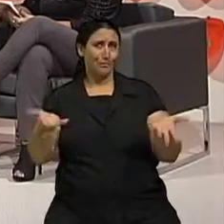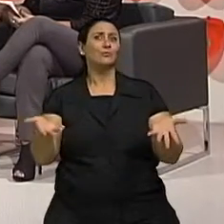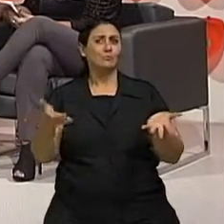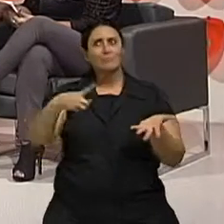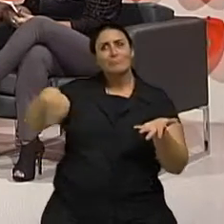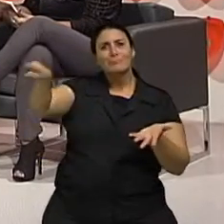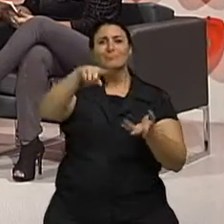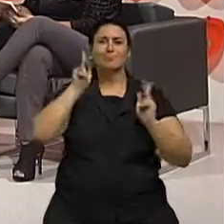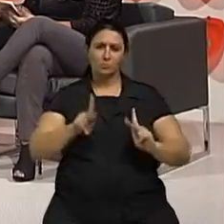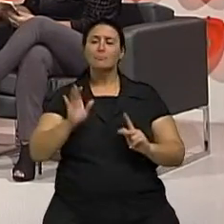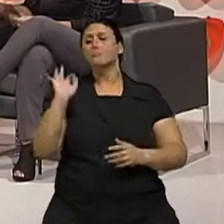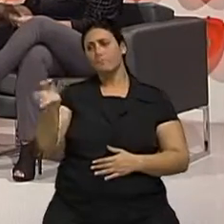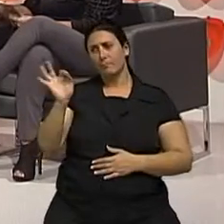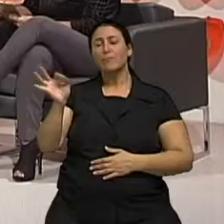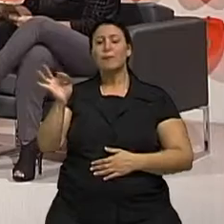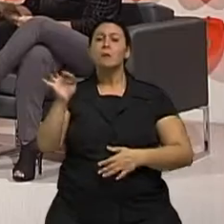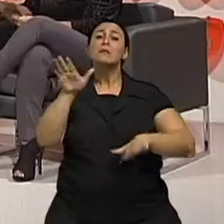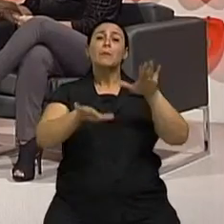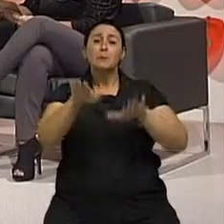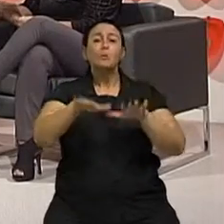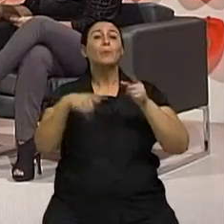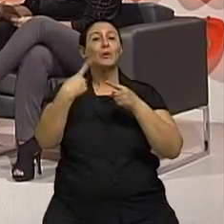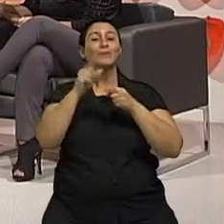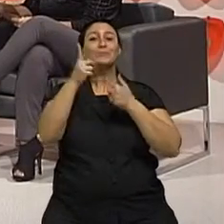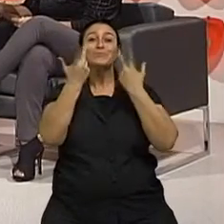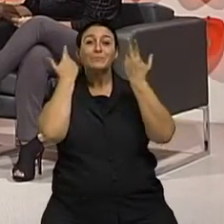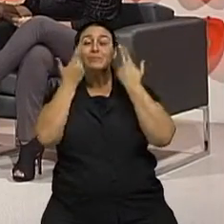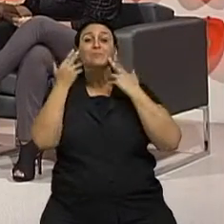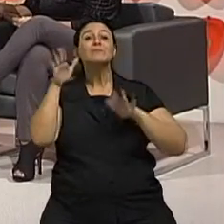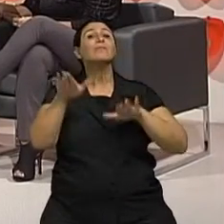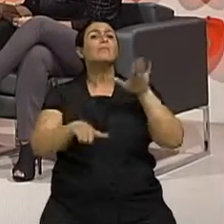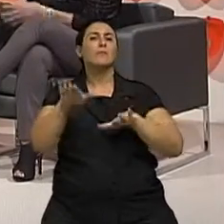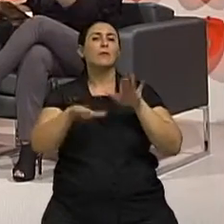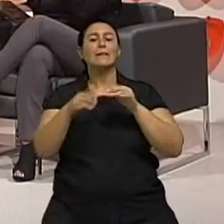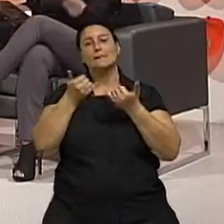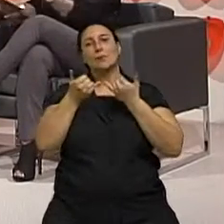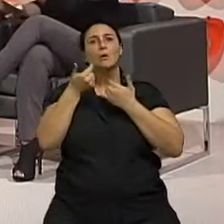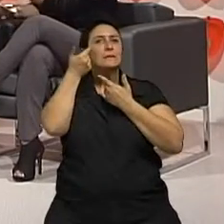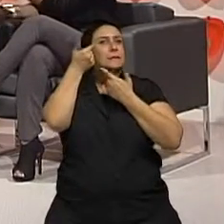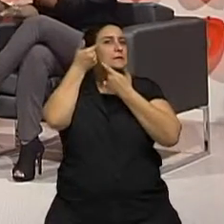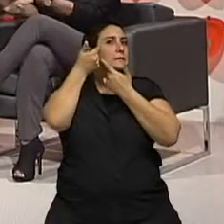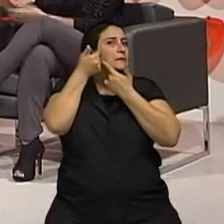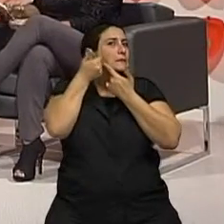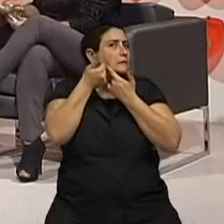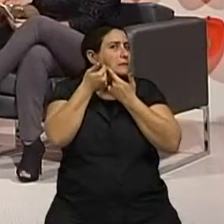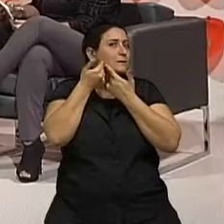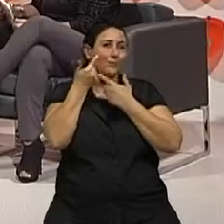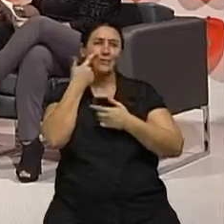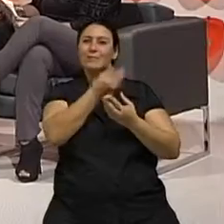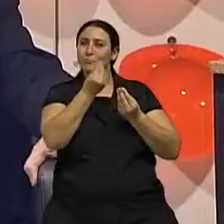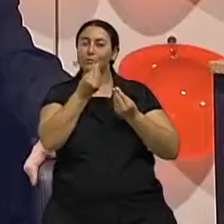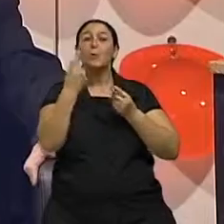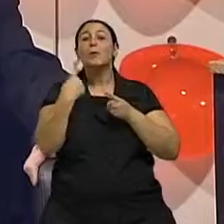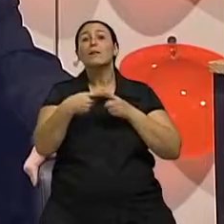organismo e da cirurgia. Ah, ok. Porque a cirurgia depende da extensão do descolamento. Ah, olha aqui com um profissional que ótimo.